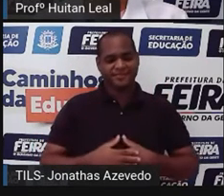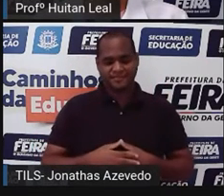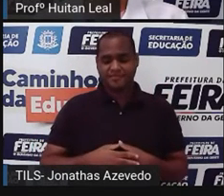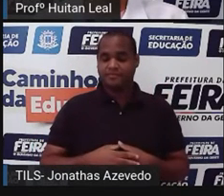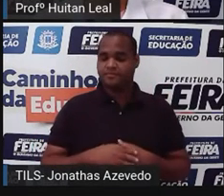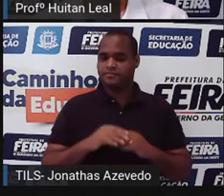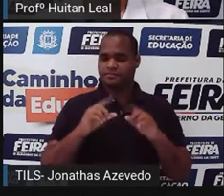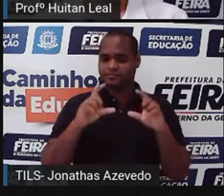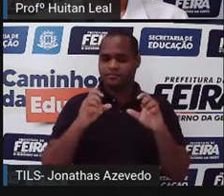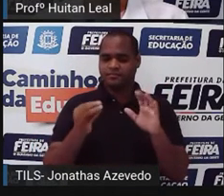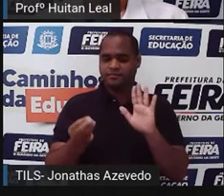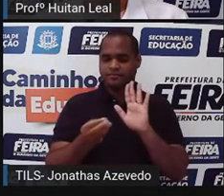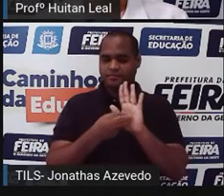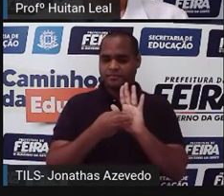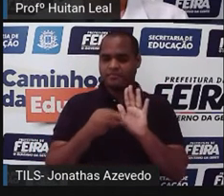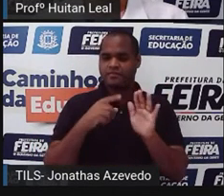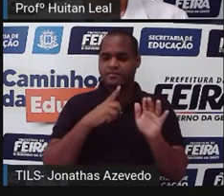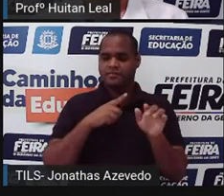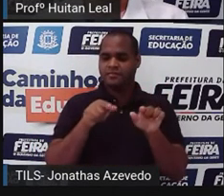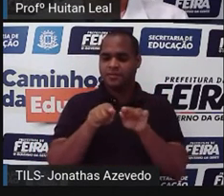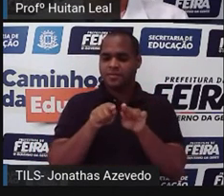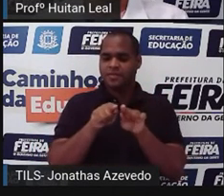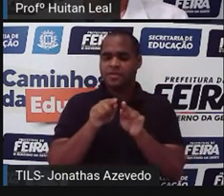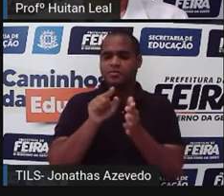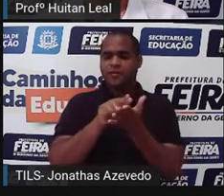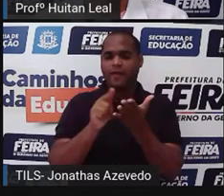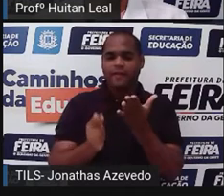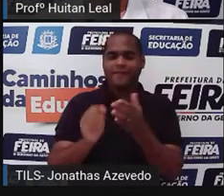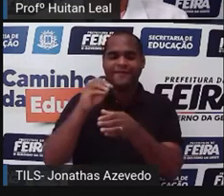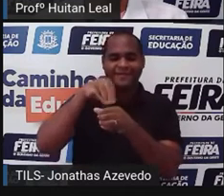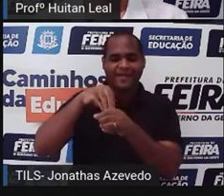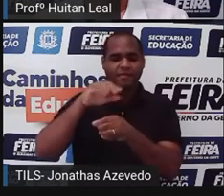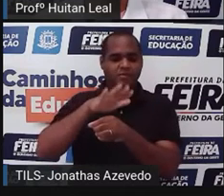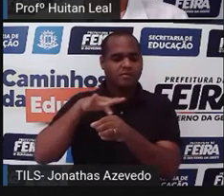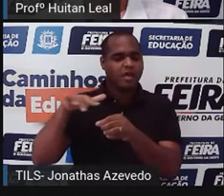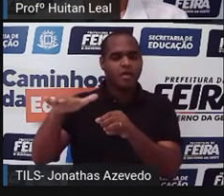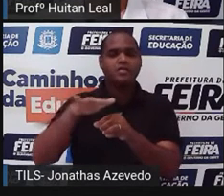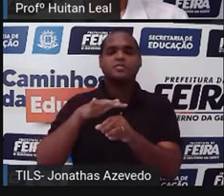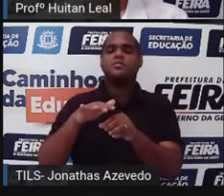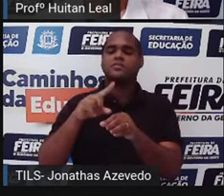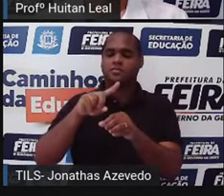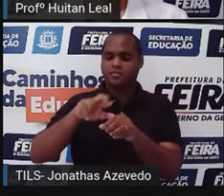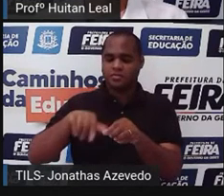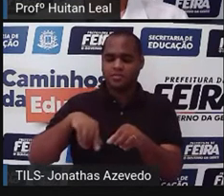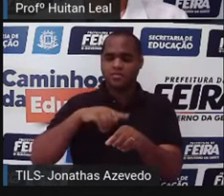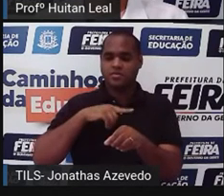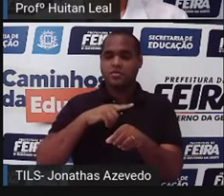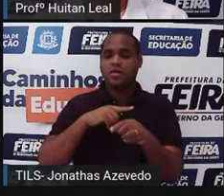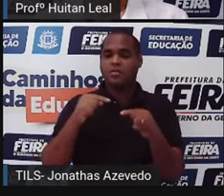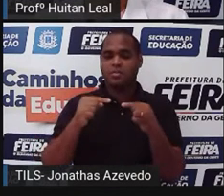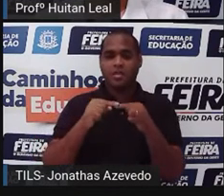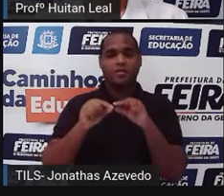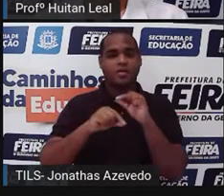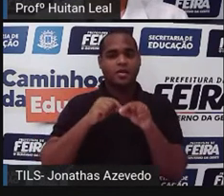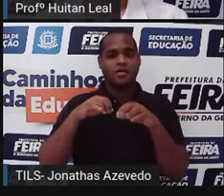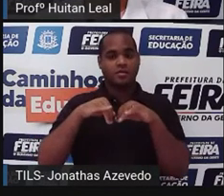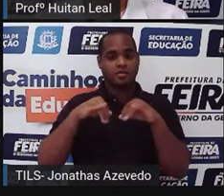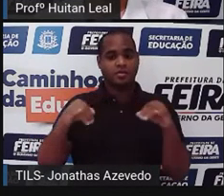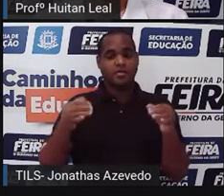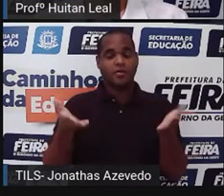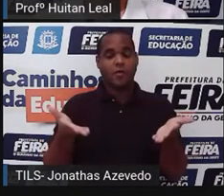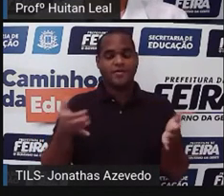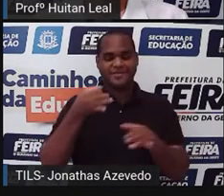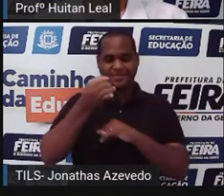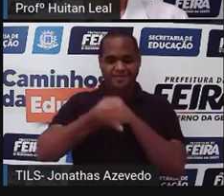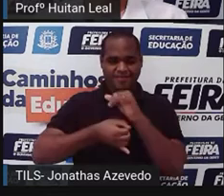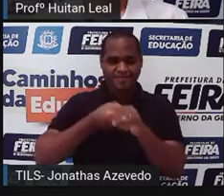As propagandas estão dentro dos jornais, envolvidas com as notícias também, os comentários. Hoje, na internet,